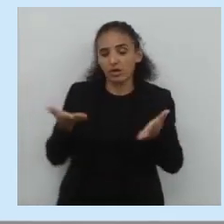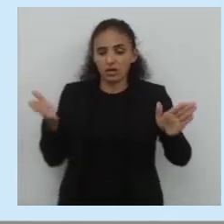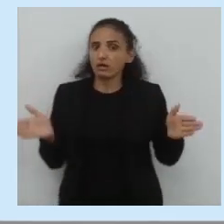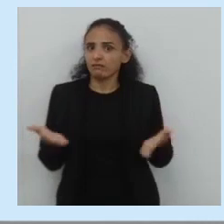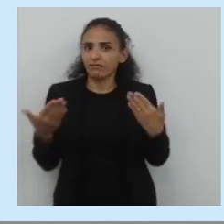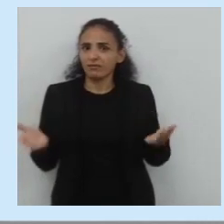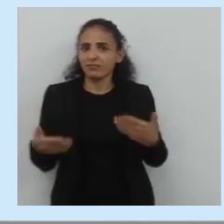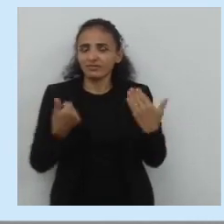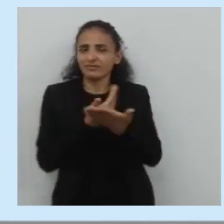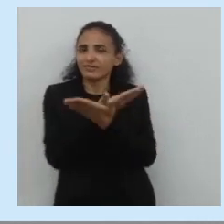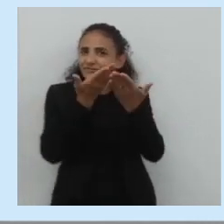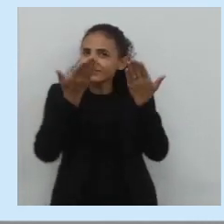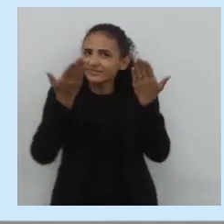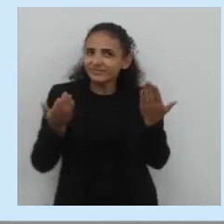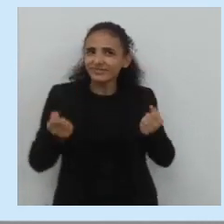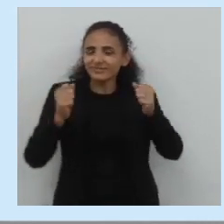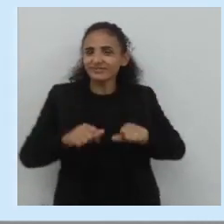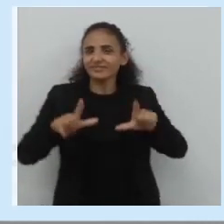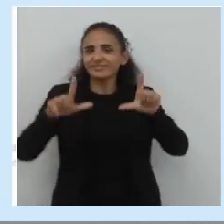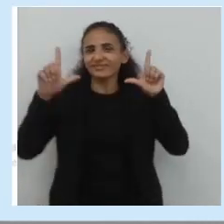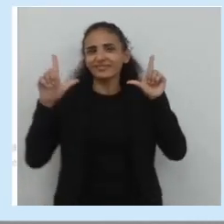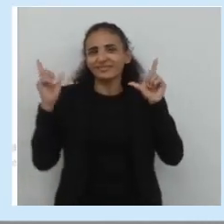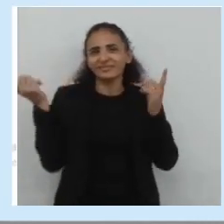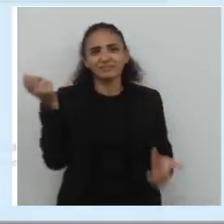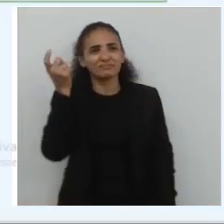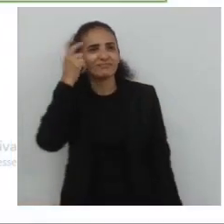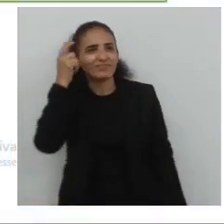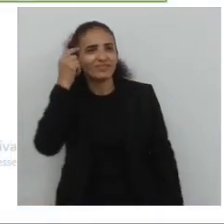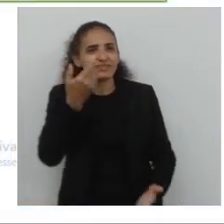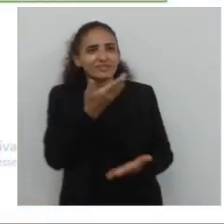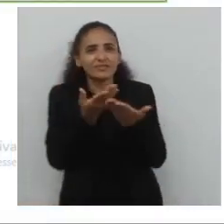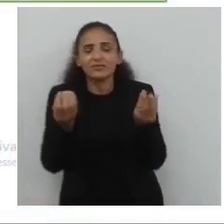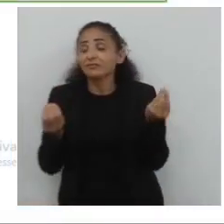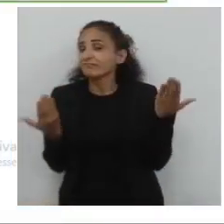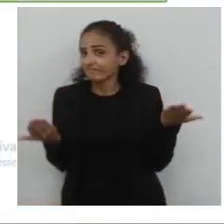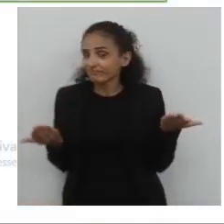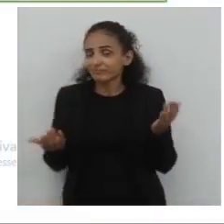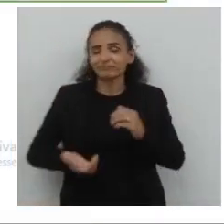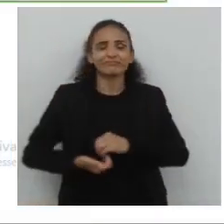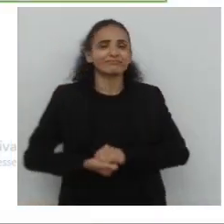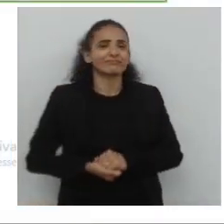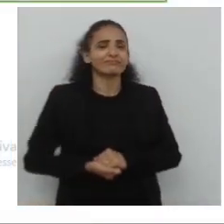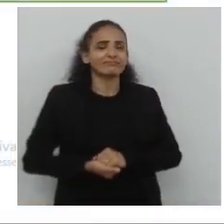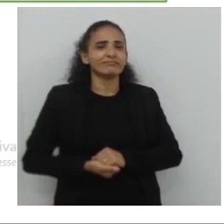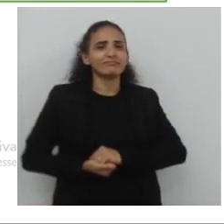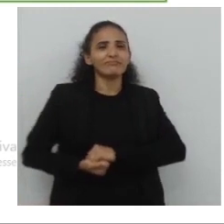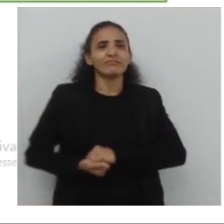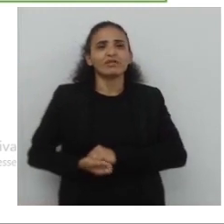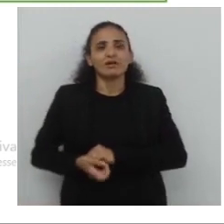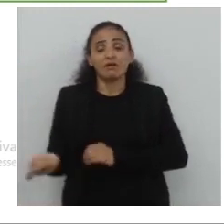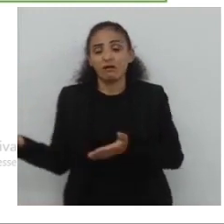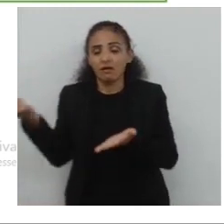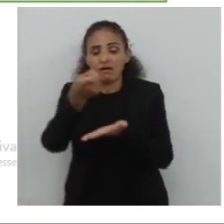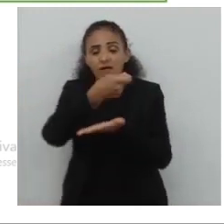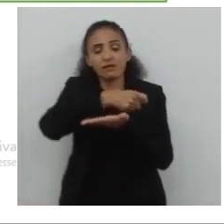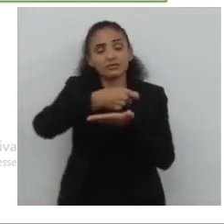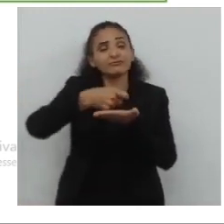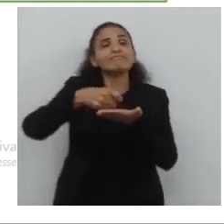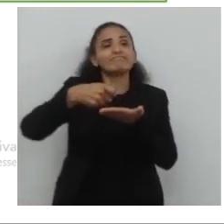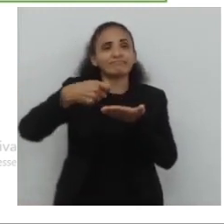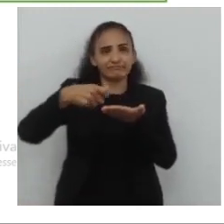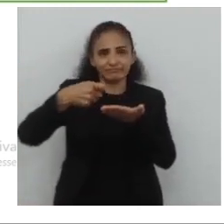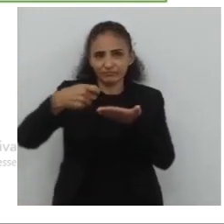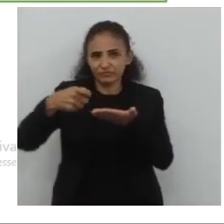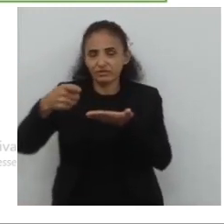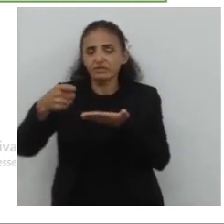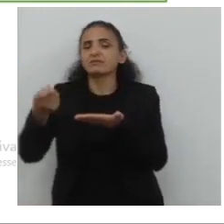para motivar, trouxe para vocês este pensamento. Como há na tela, nós temos o seguinte, uma palavra